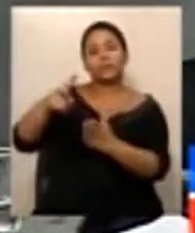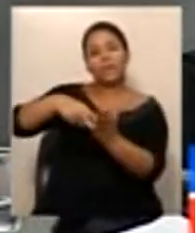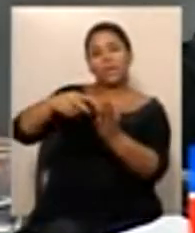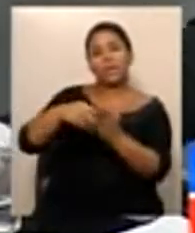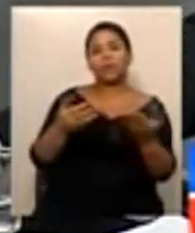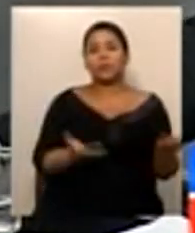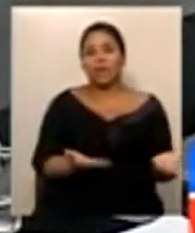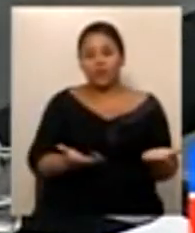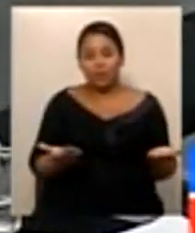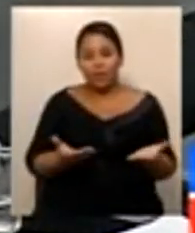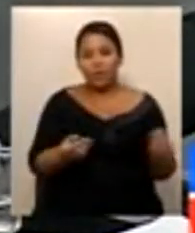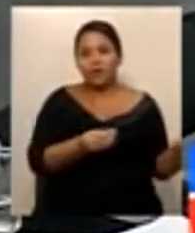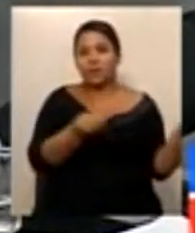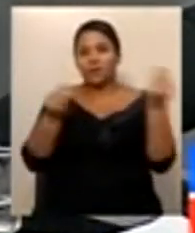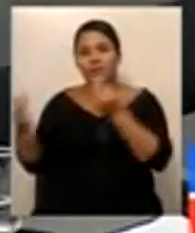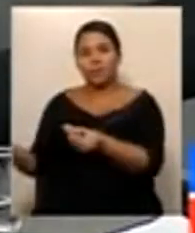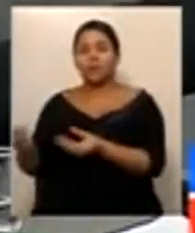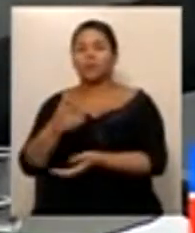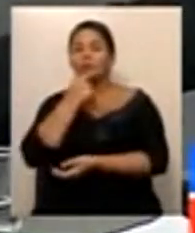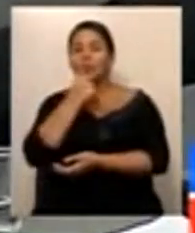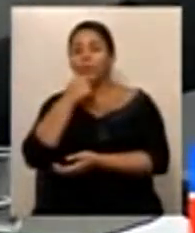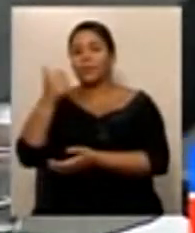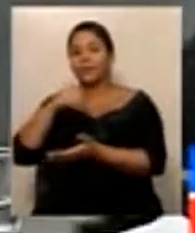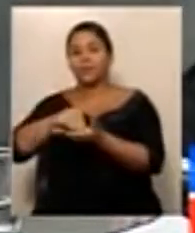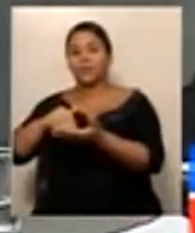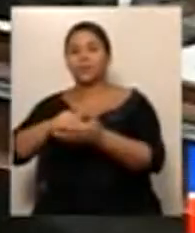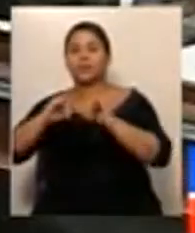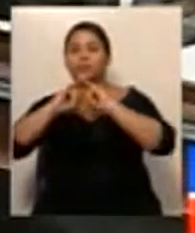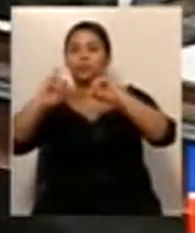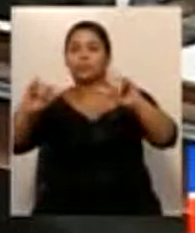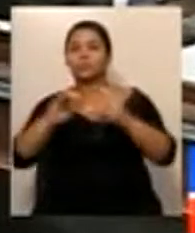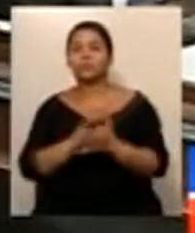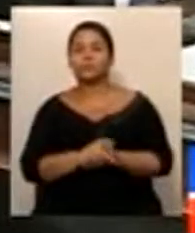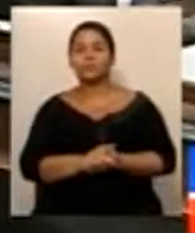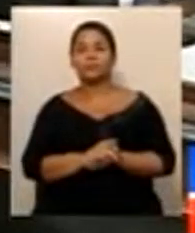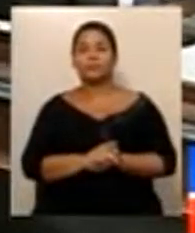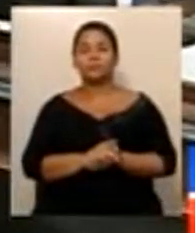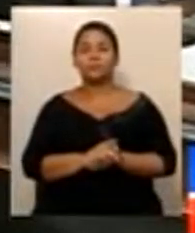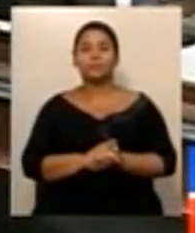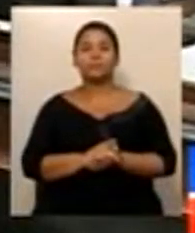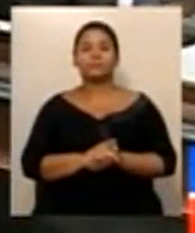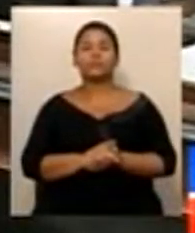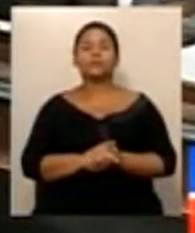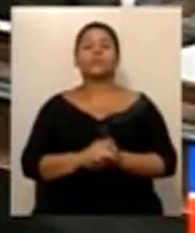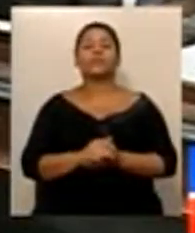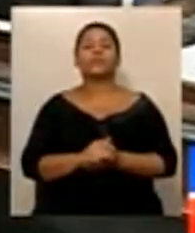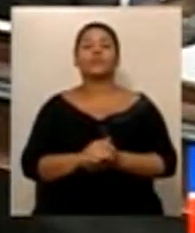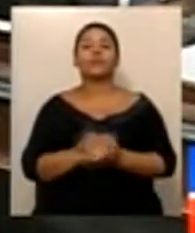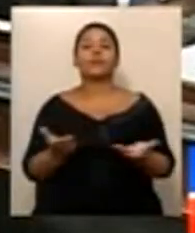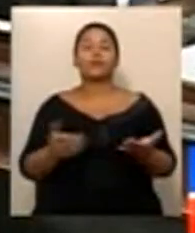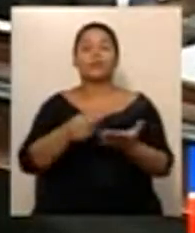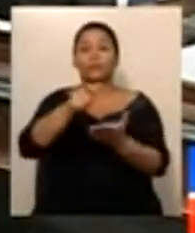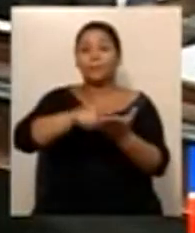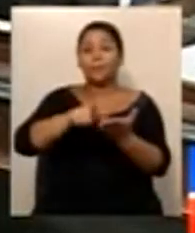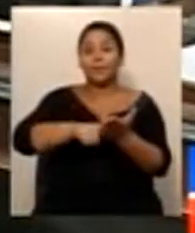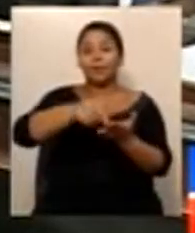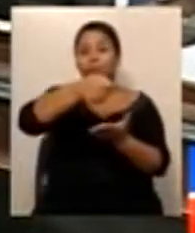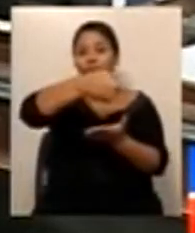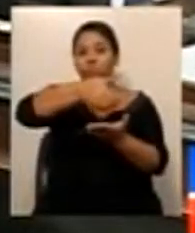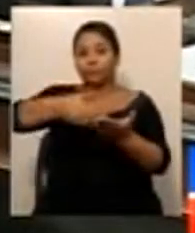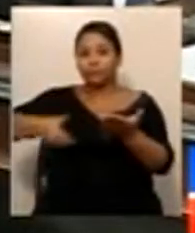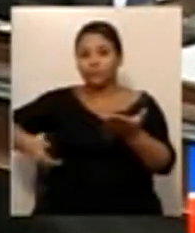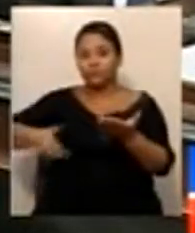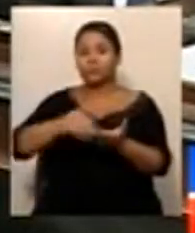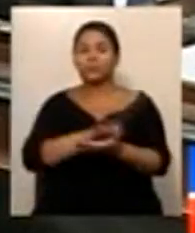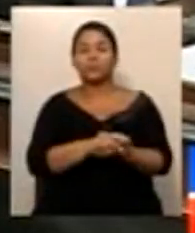para o primeiro secretário, para que proceda o expediente. Parecer nº 690, barra 13, da 2ª Comissão de Constituição e Justiça, redação final. Oi,